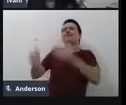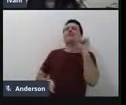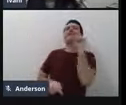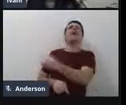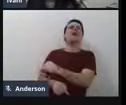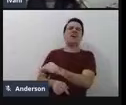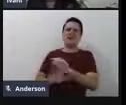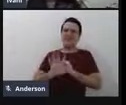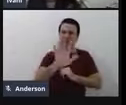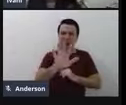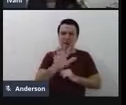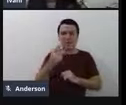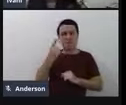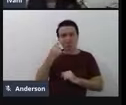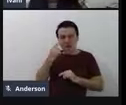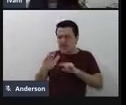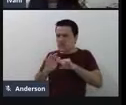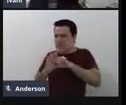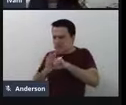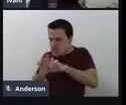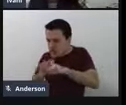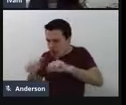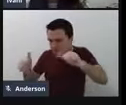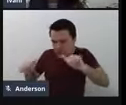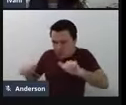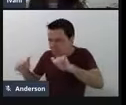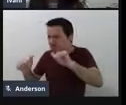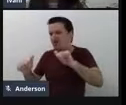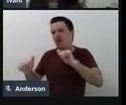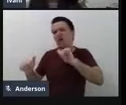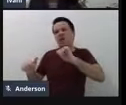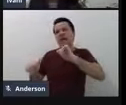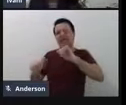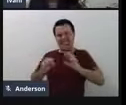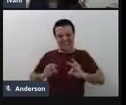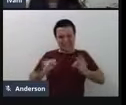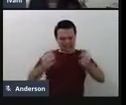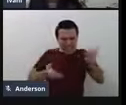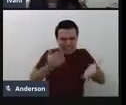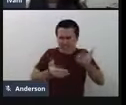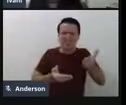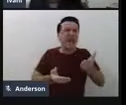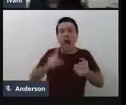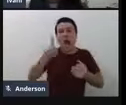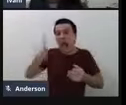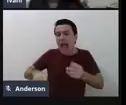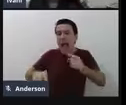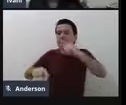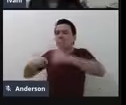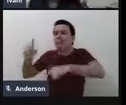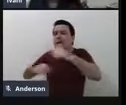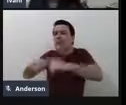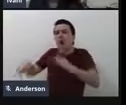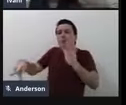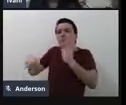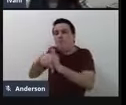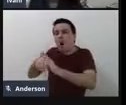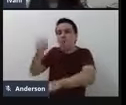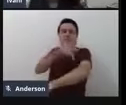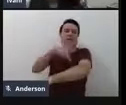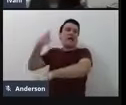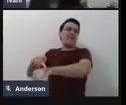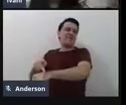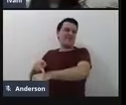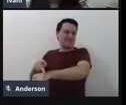mas aí você vai olhar, na verdade, é um recurso tecnológico, e não é porque está sendo utilizado por uma pessoa com deficiência que